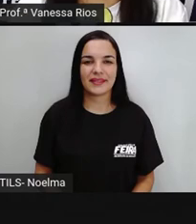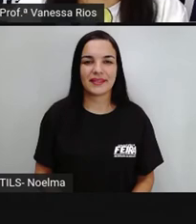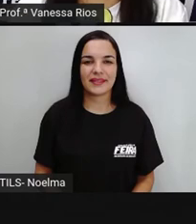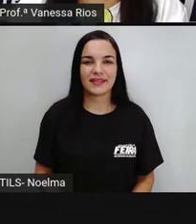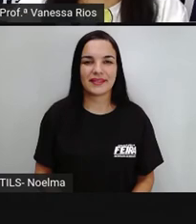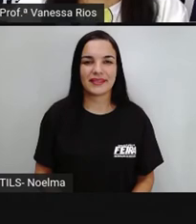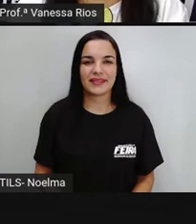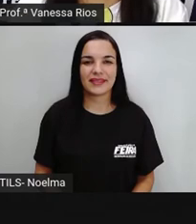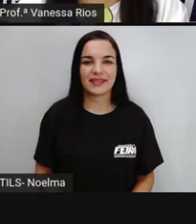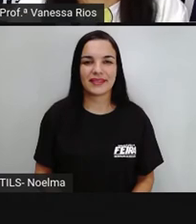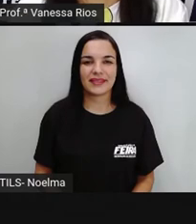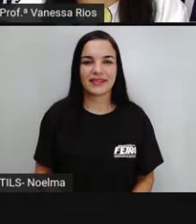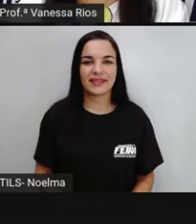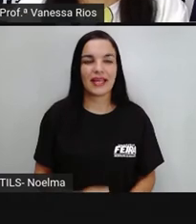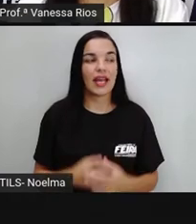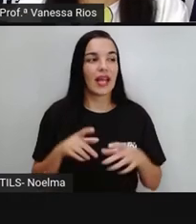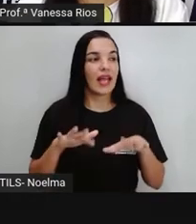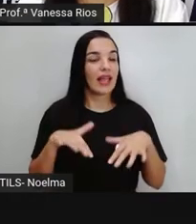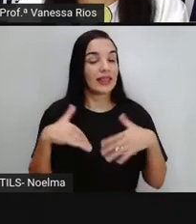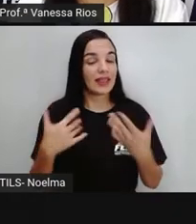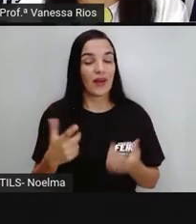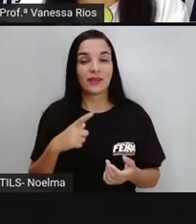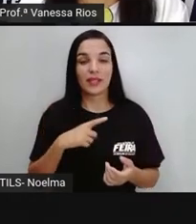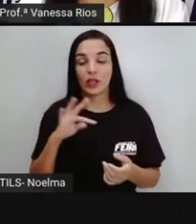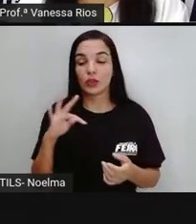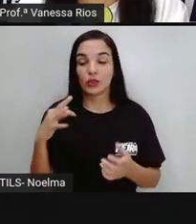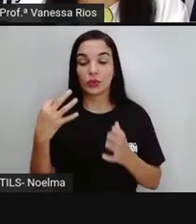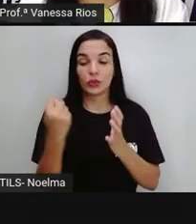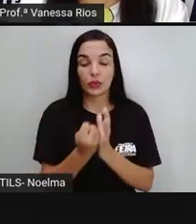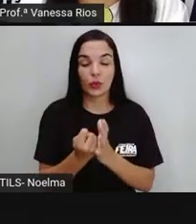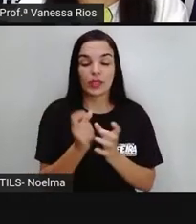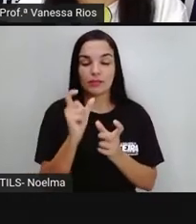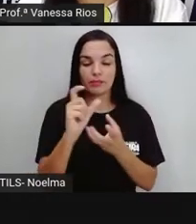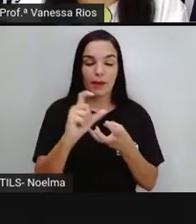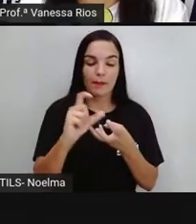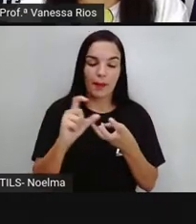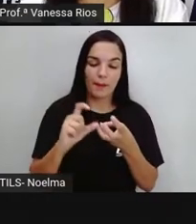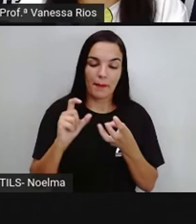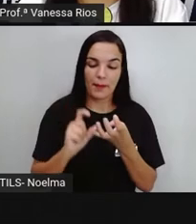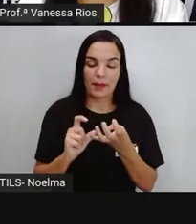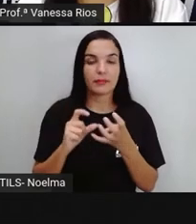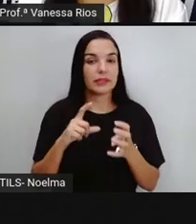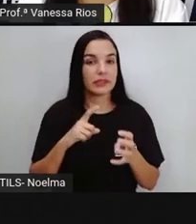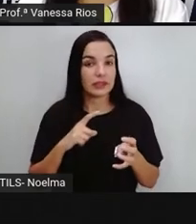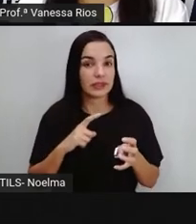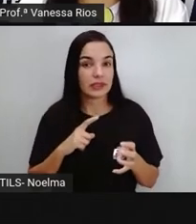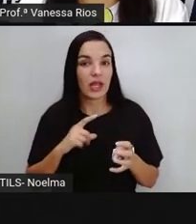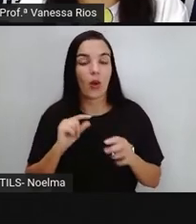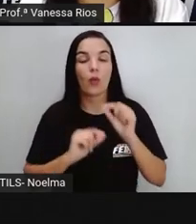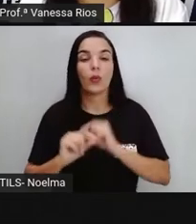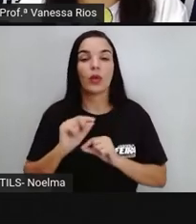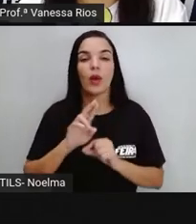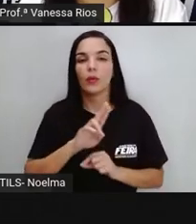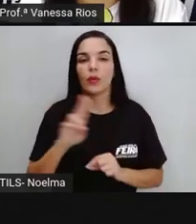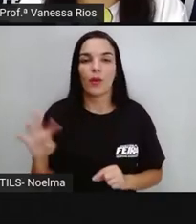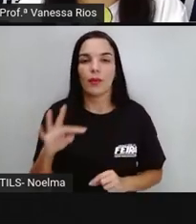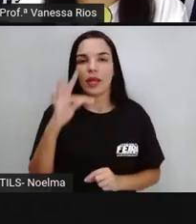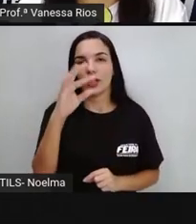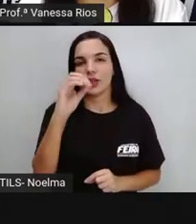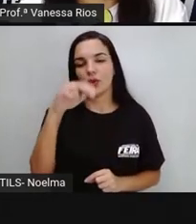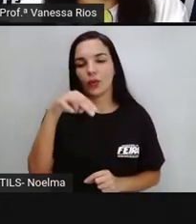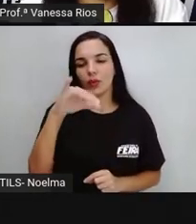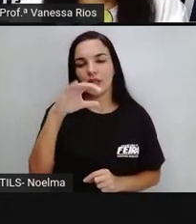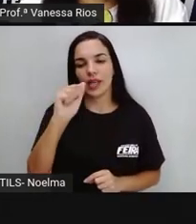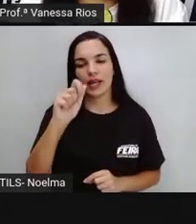novamente, nós chamamos todas essas sílabas aí, oxítonas, paroxítonas e proparoxítonas de sílaba